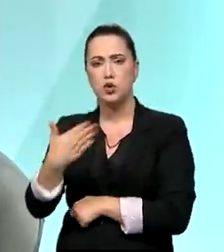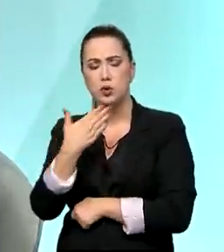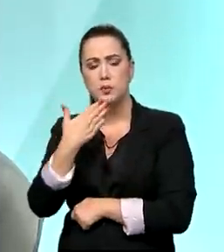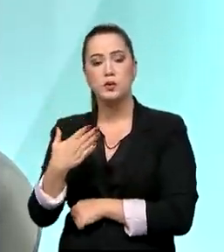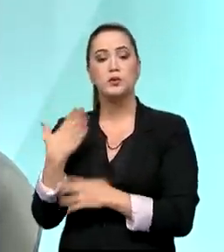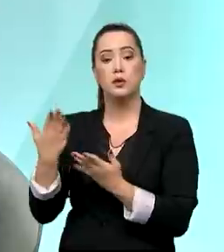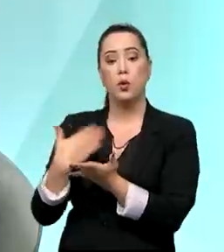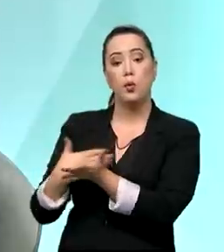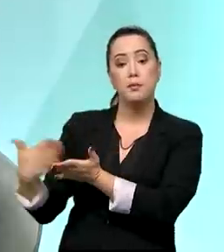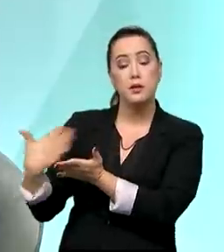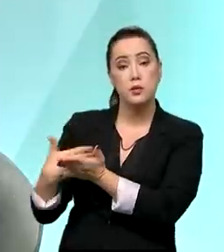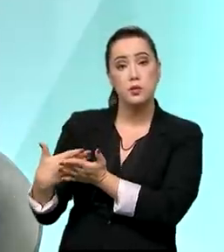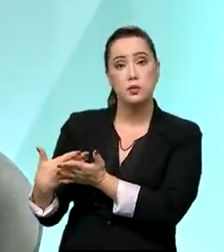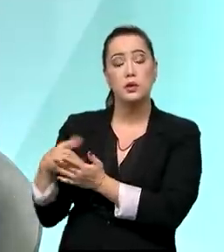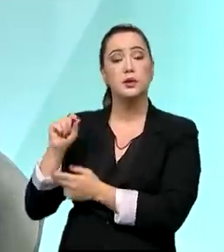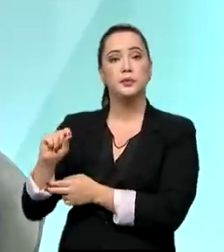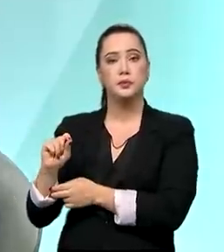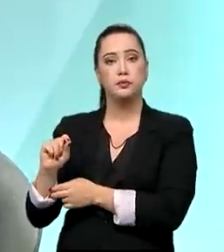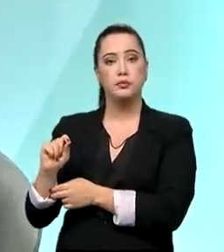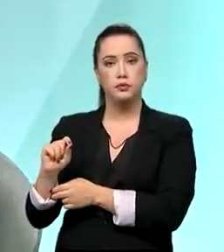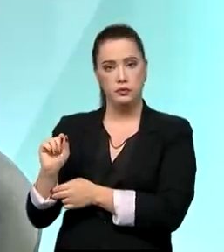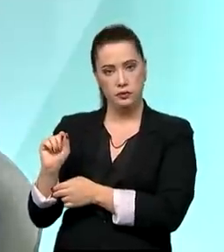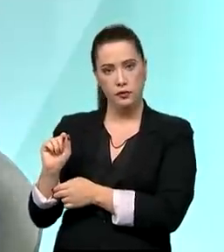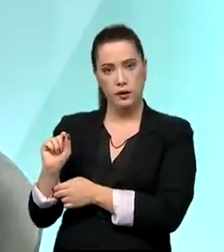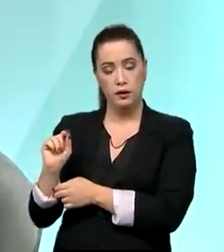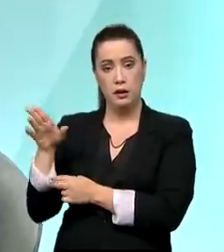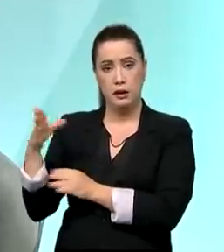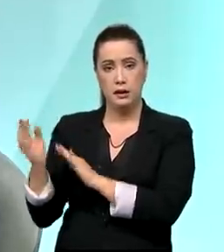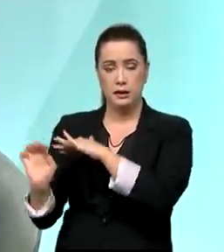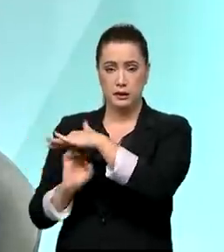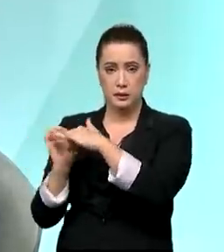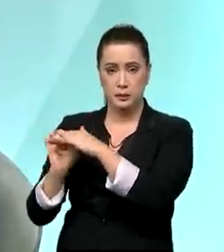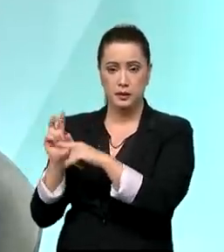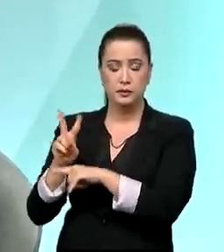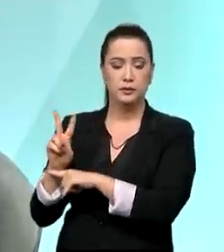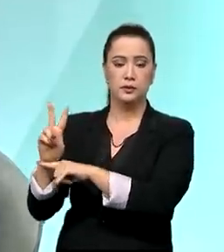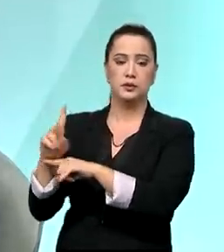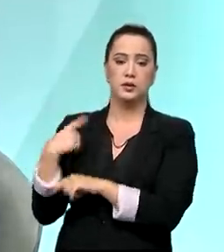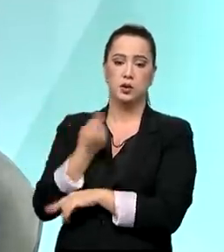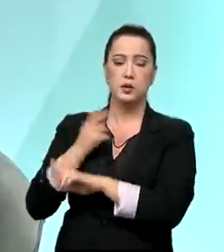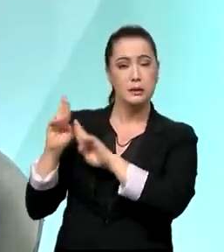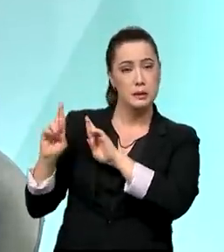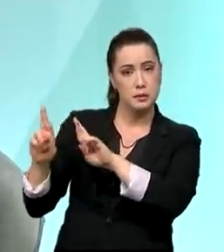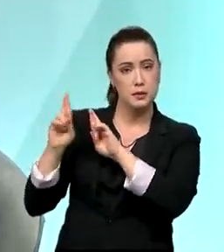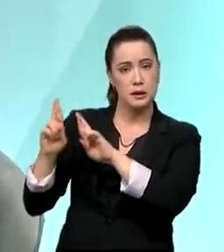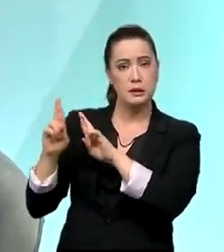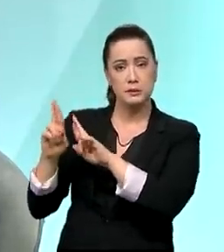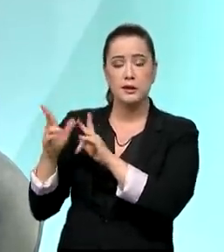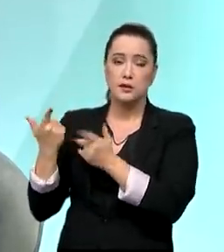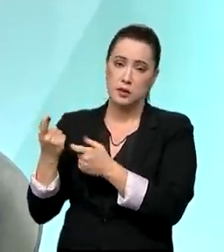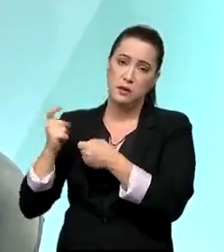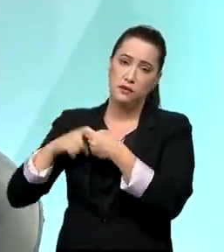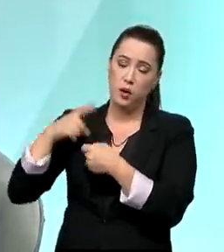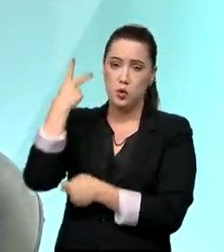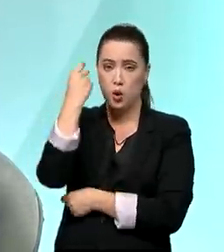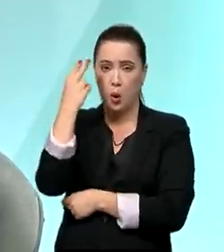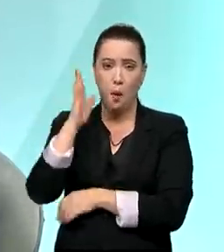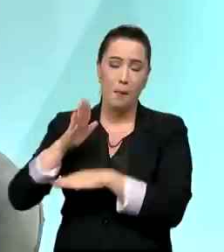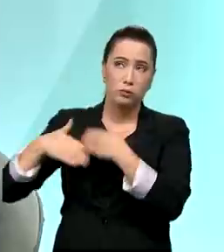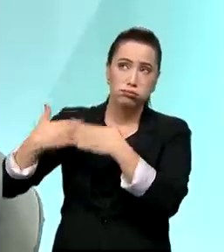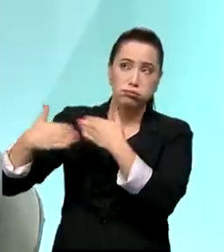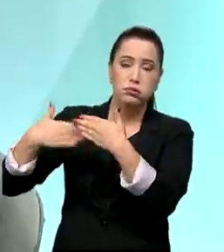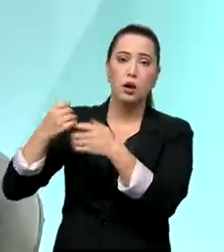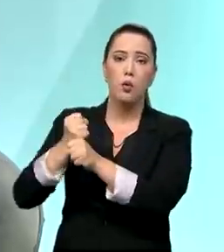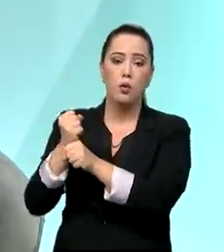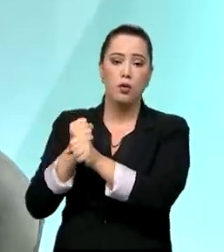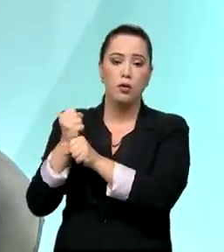É o começo. Então, o que acontece? Que é o microcrédito. É o microcrédito que nós esperamos normalizar, em alguns anos,